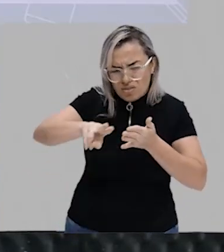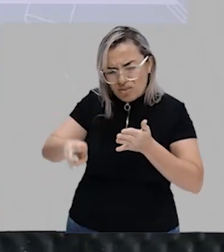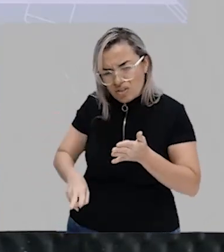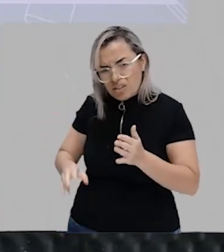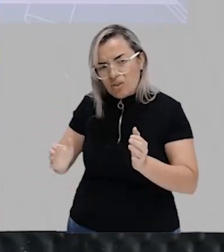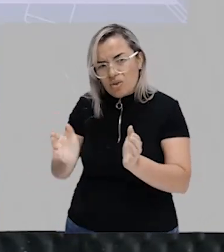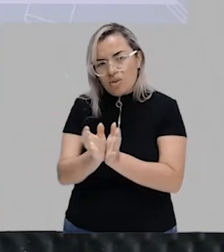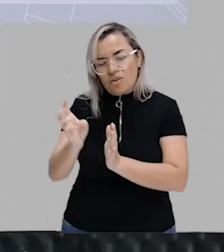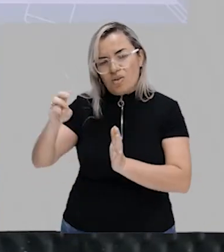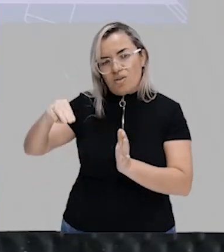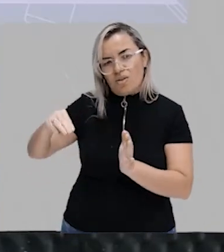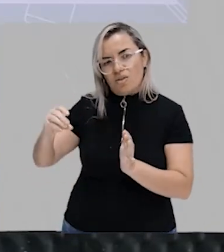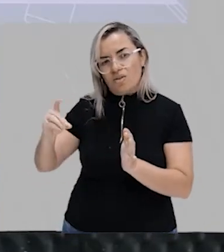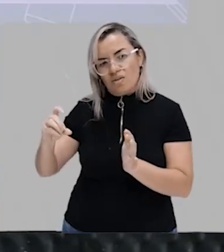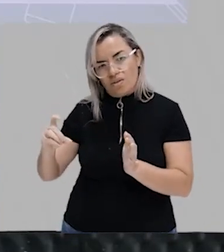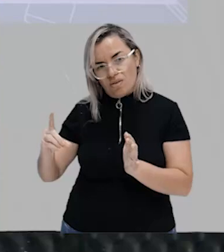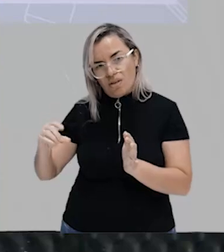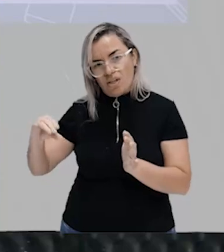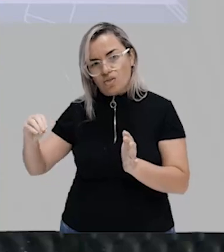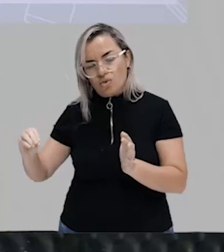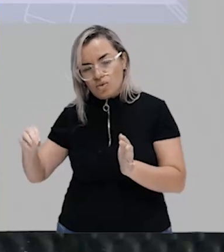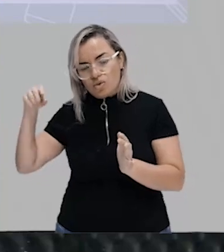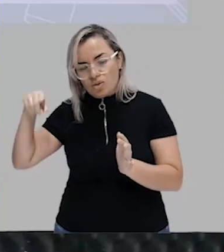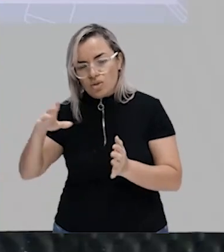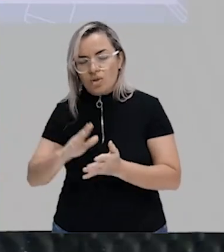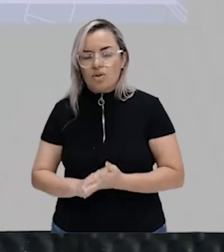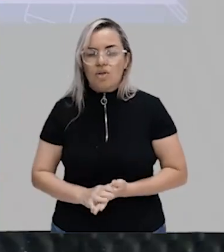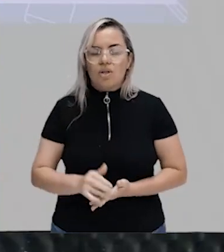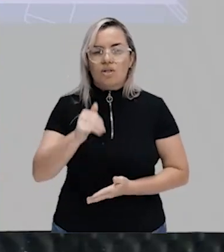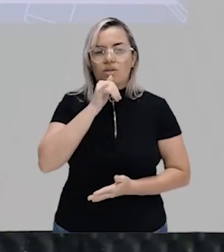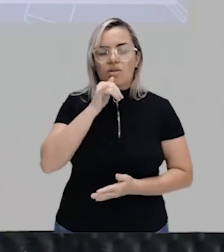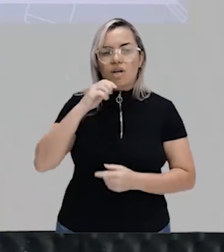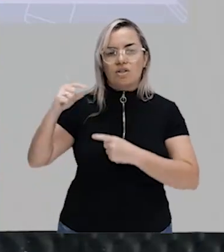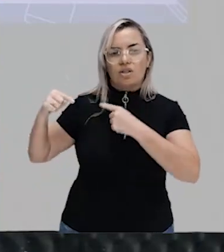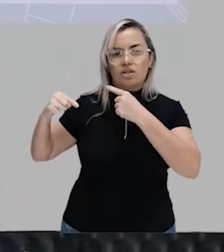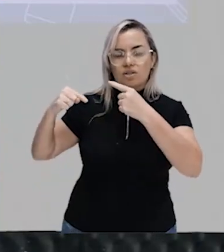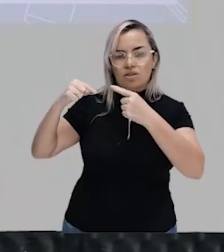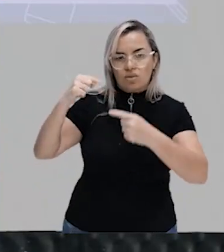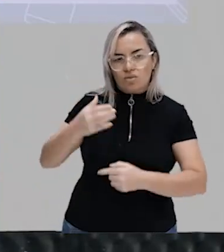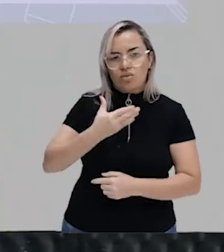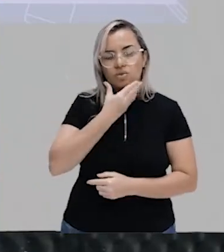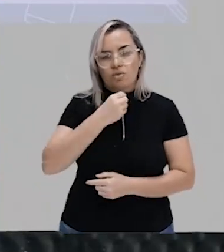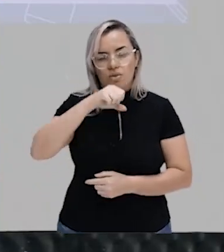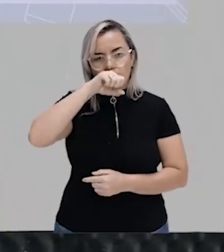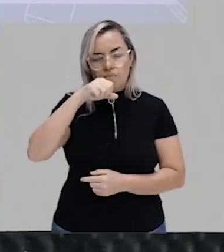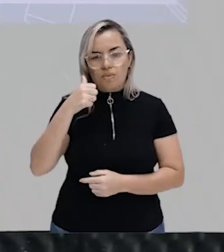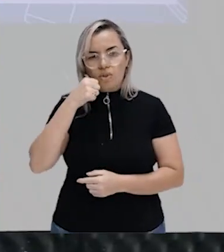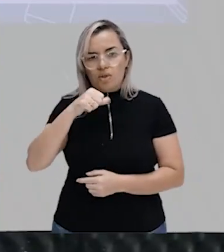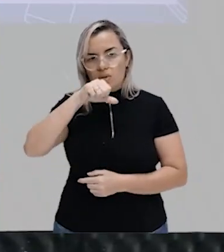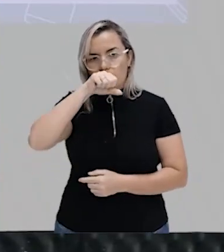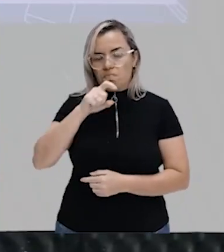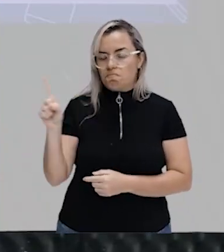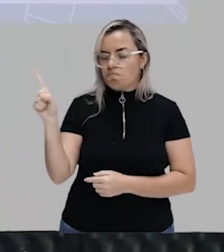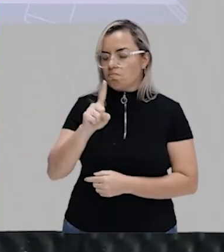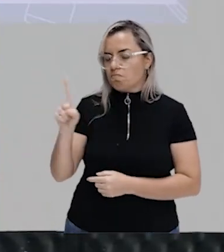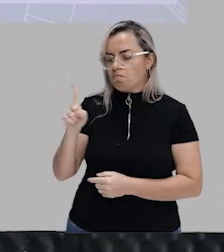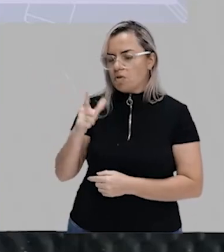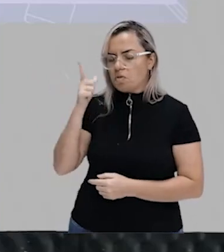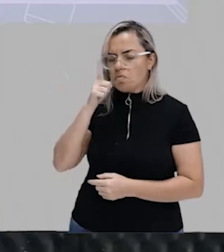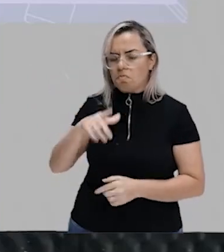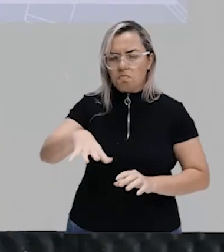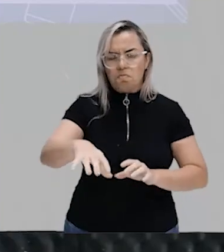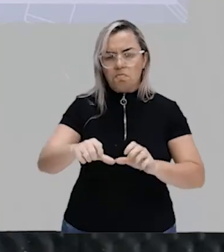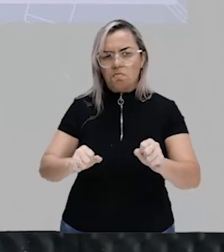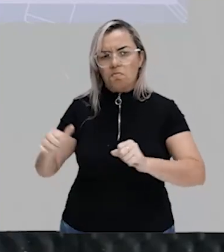supor que a família, a geração dos seus pais, não conseguiu uma formação superior, não